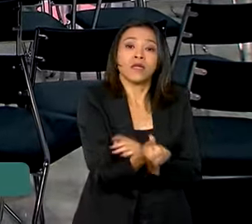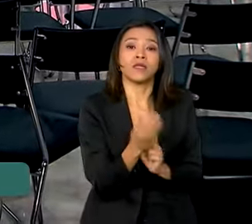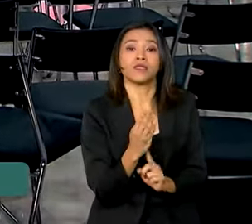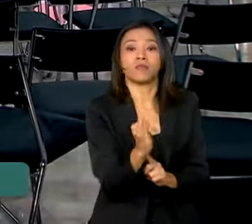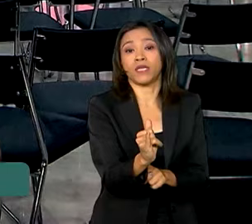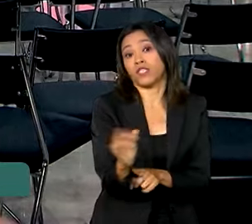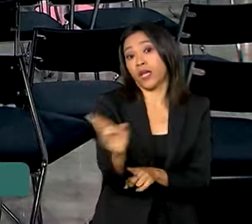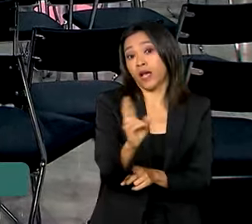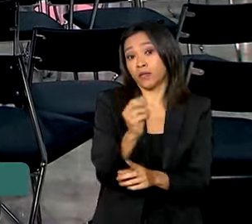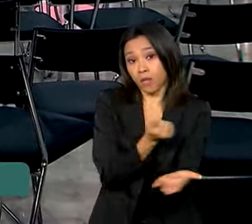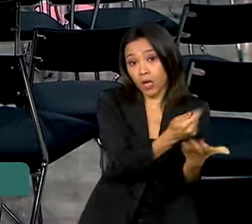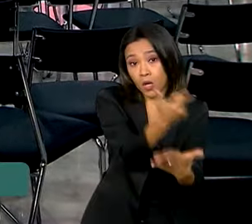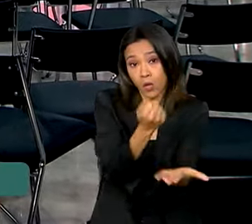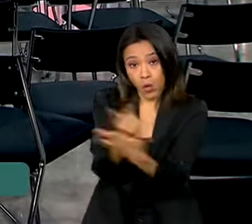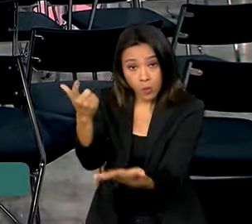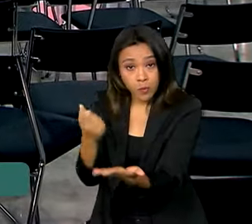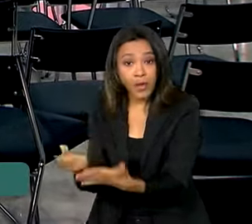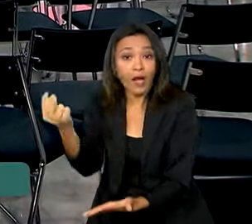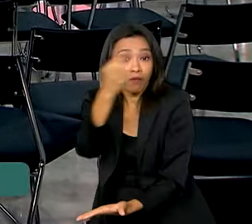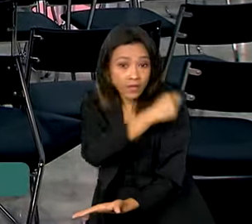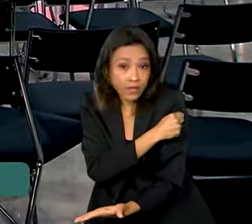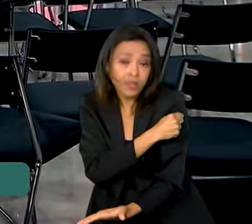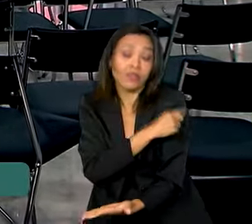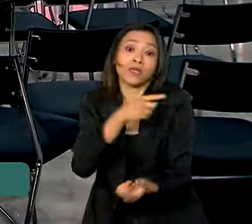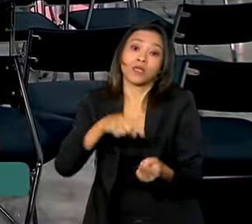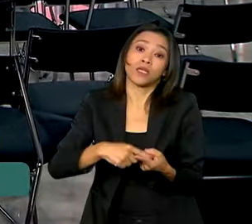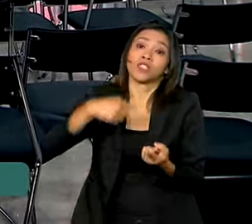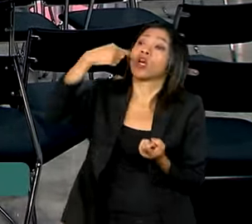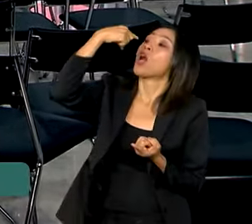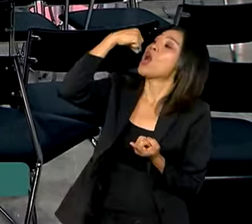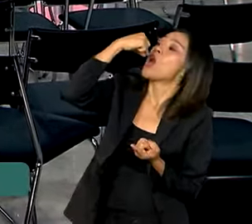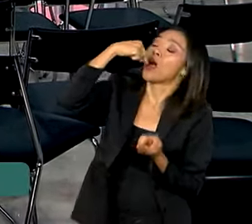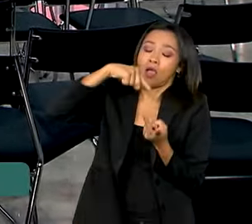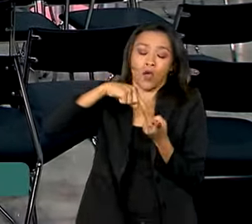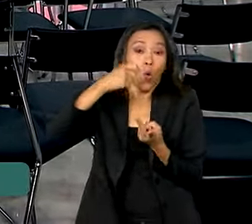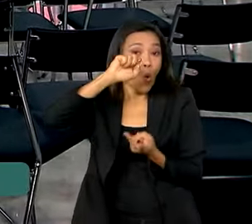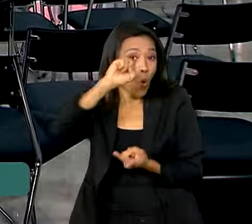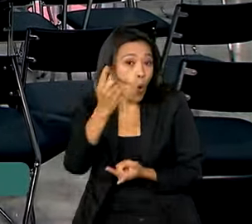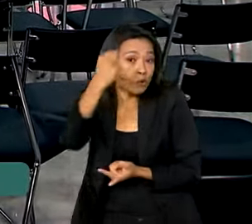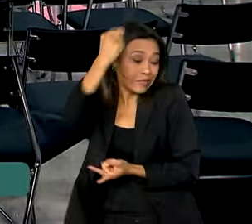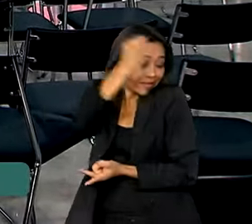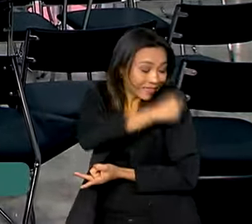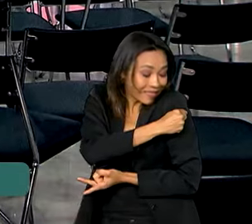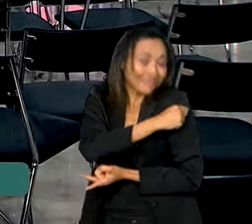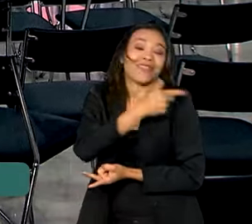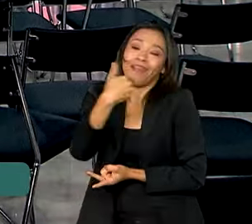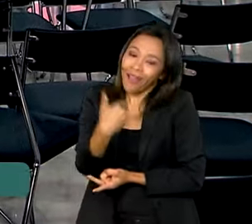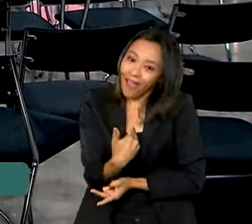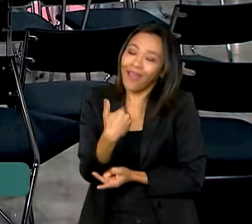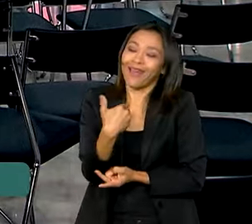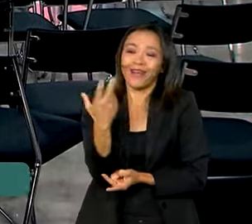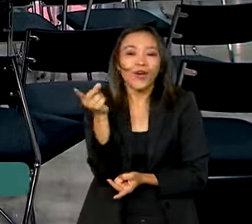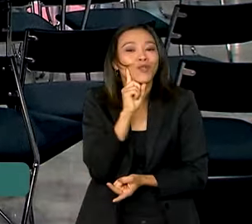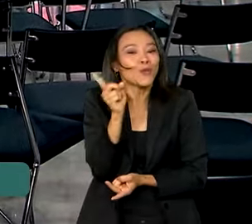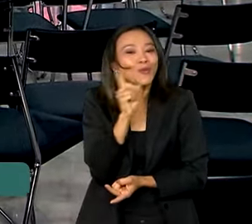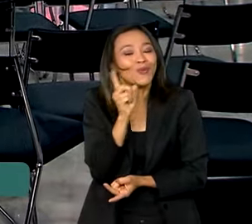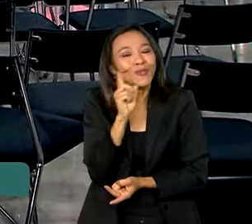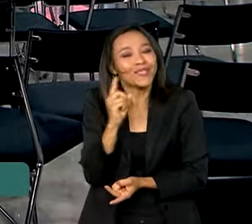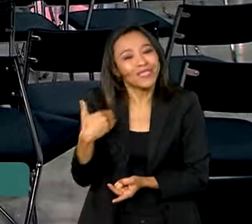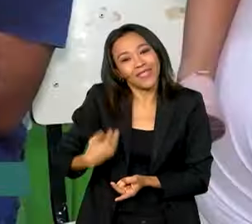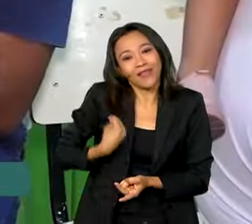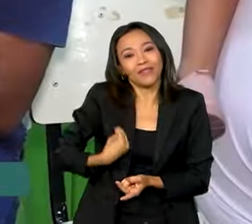na compra de imunizantes. E em gotinha ou injeção, a vacina voltou a fazer parte da rotina dos